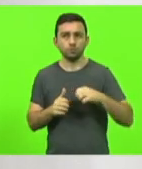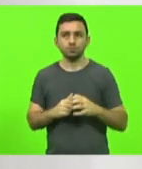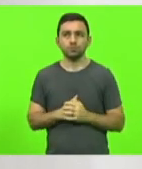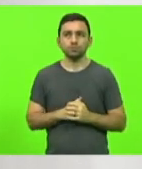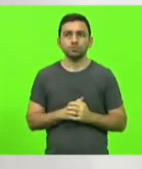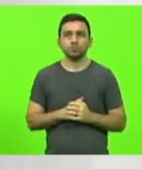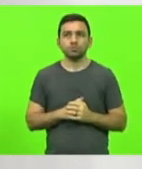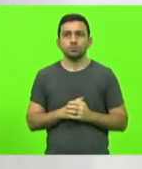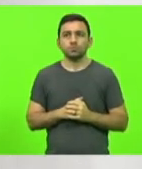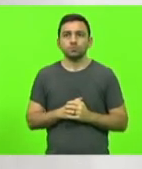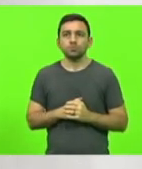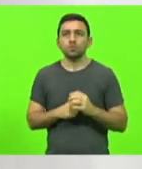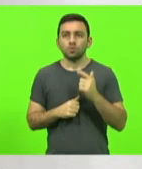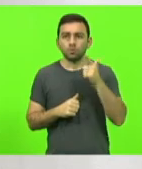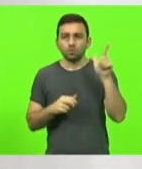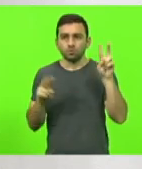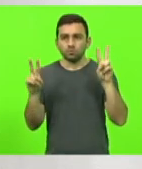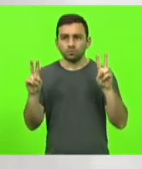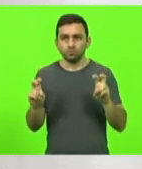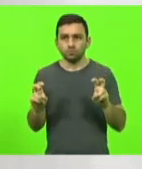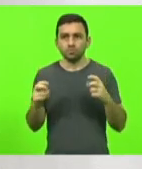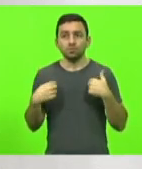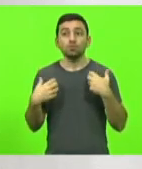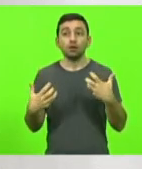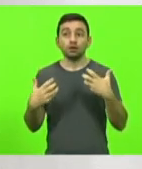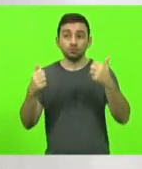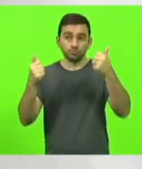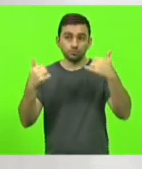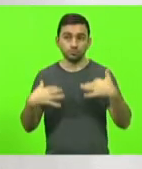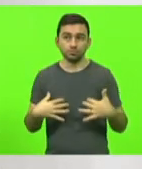Agora, uma outra questão que eu quero trazer aqui que foi,